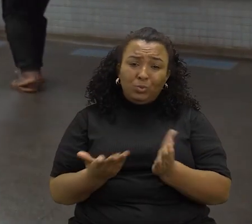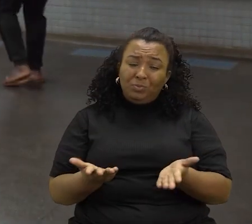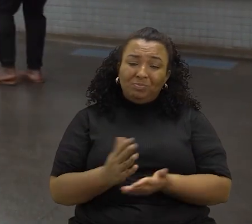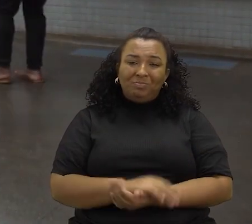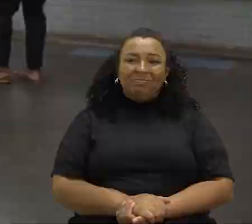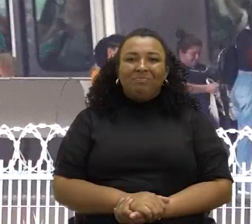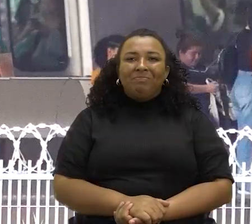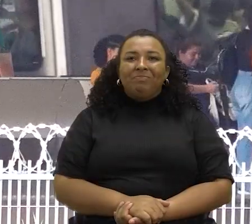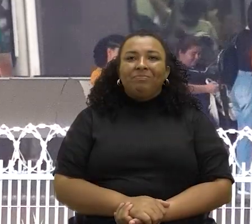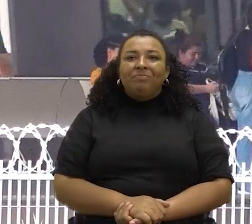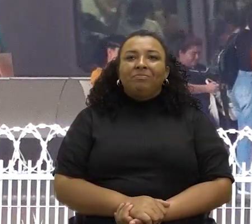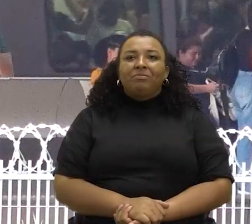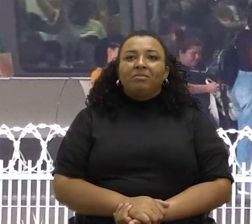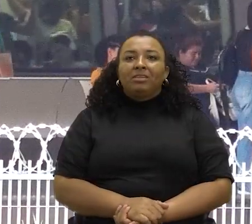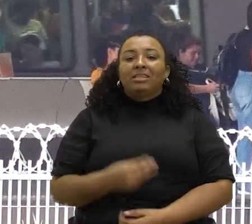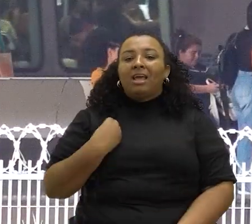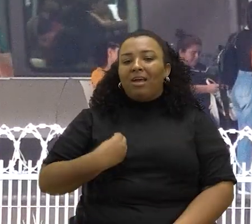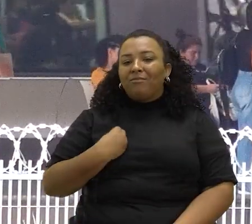o metrô para tudo.